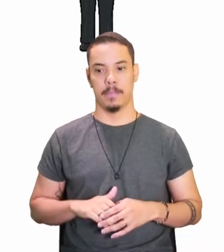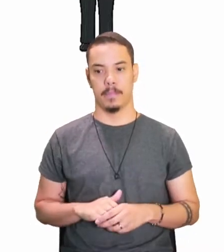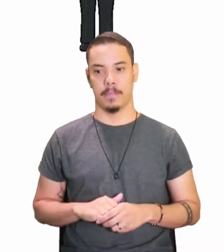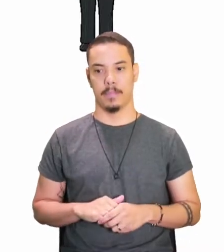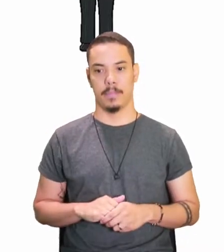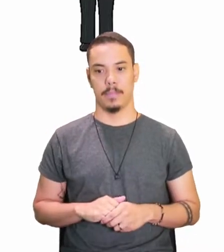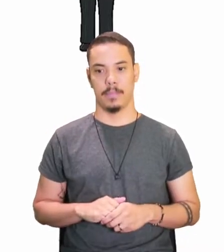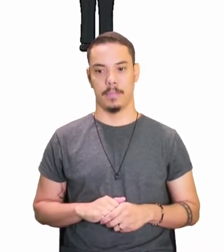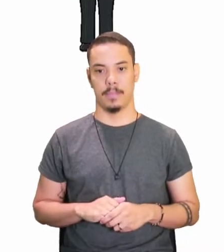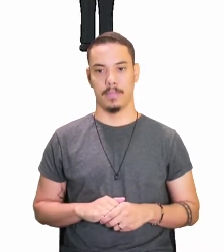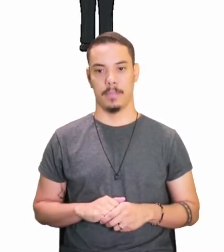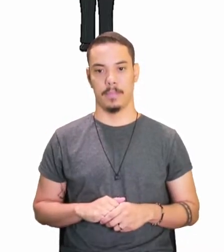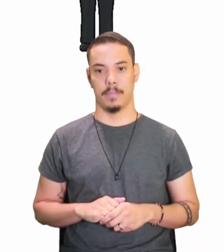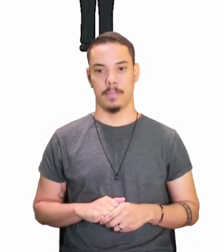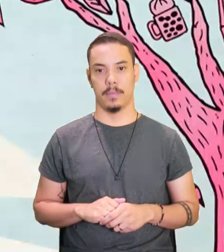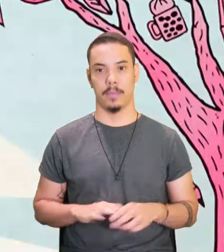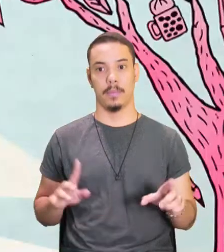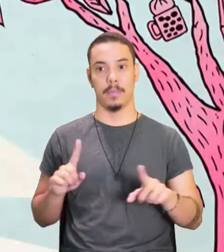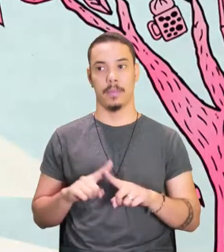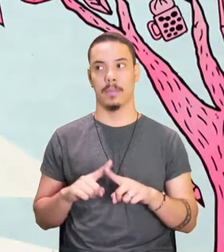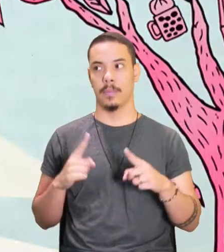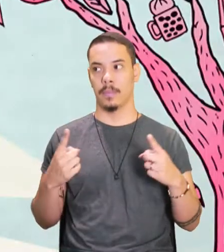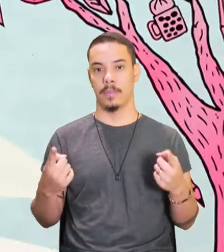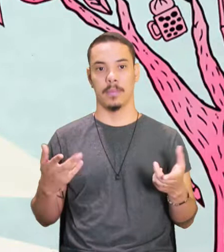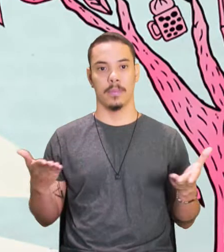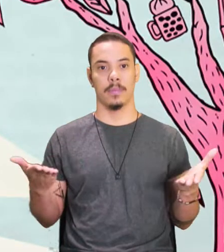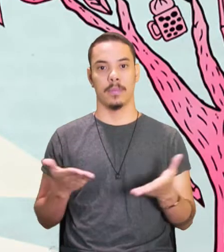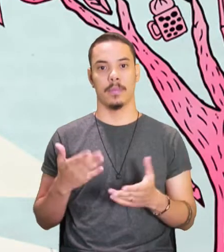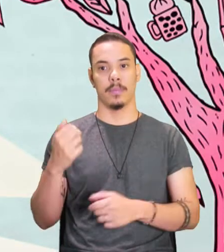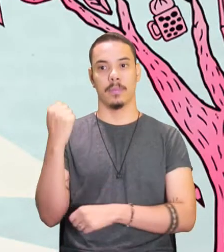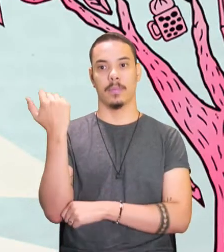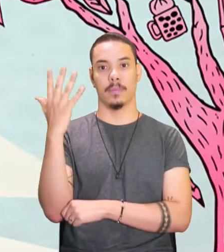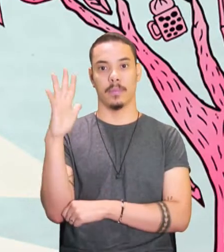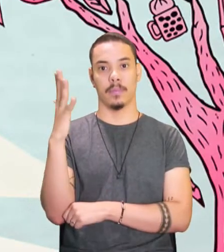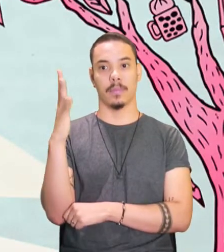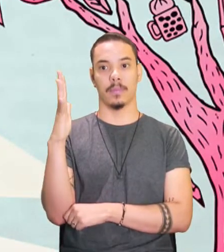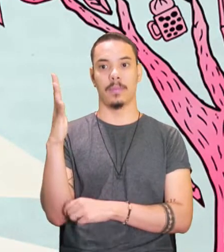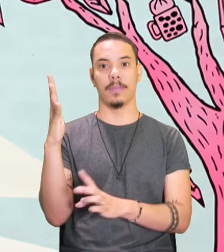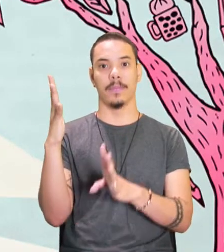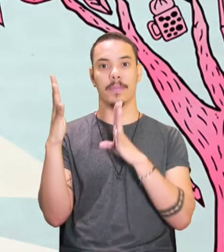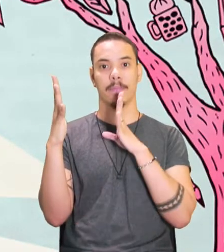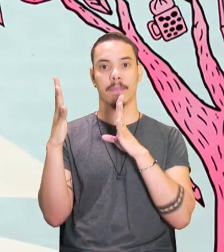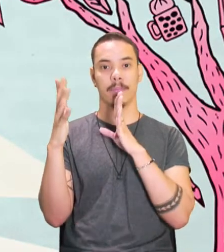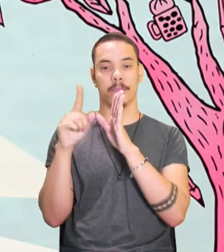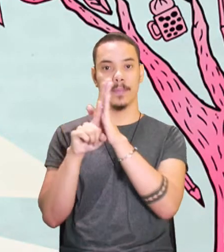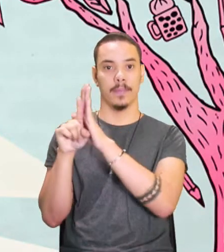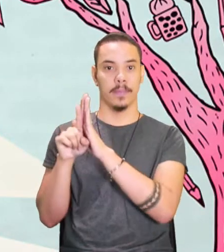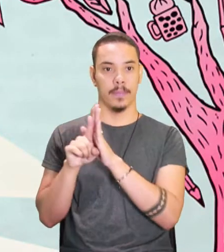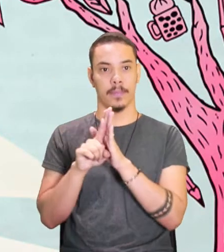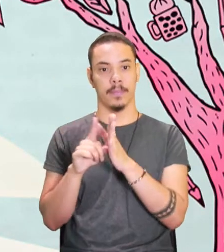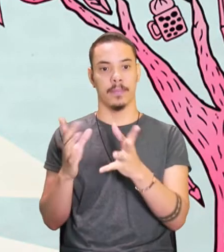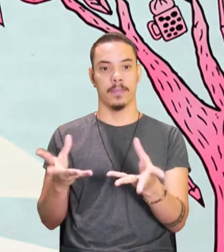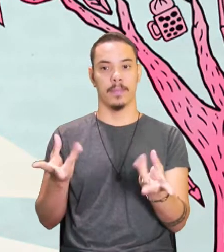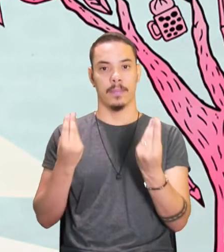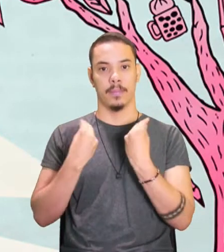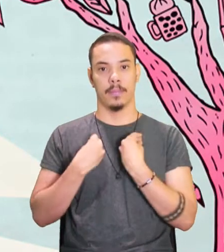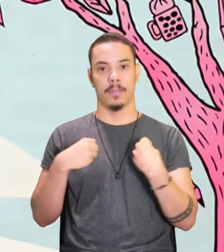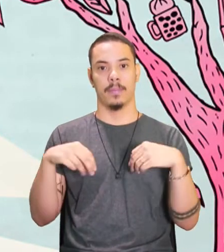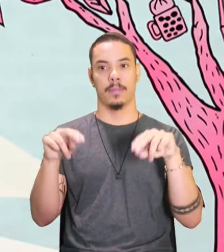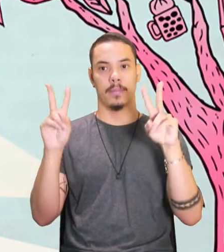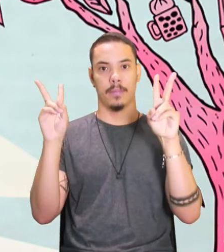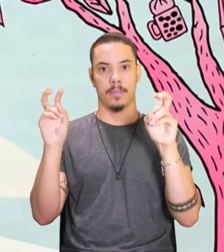Mas vamos lá para a nossa árvore do conhecimento que traz a temática